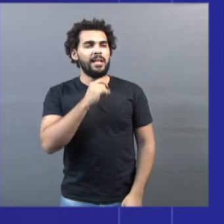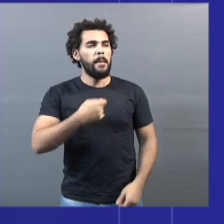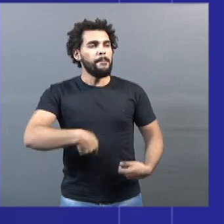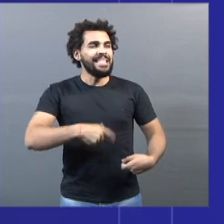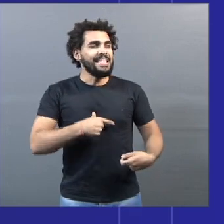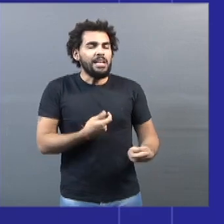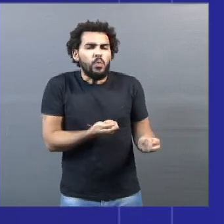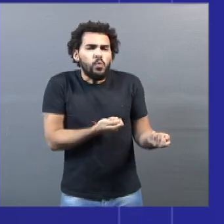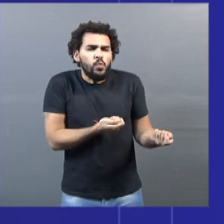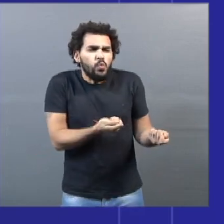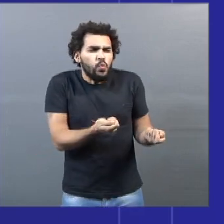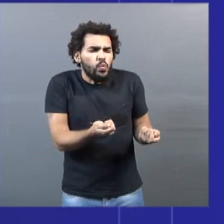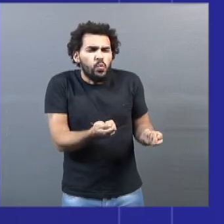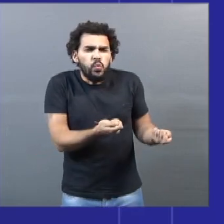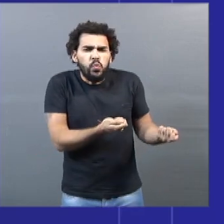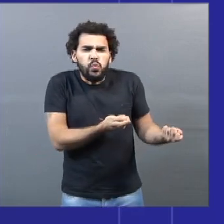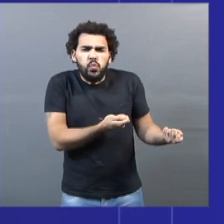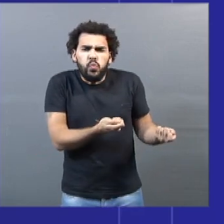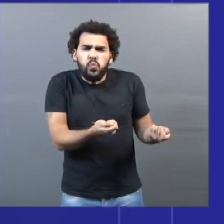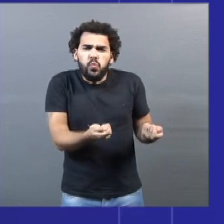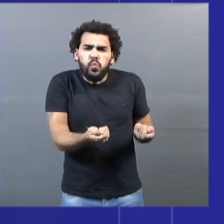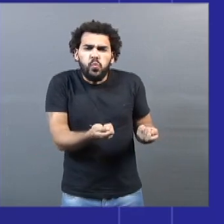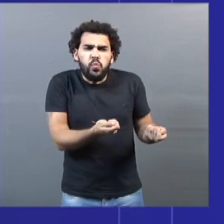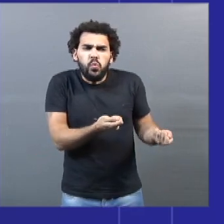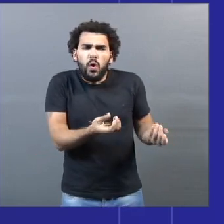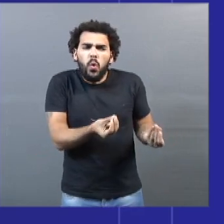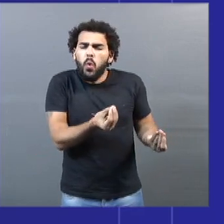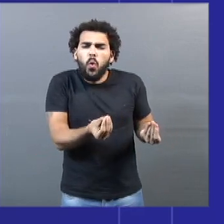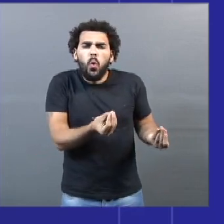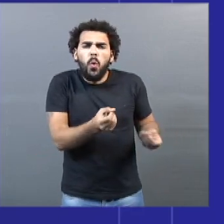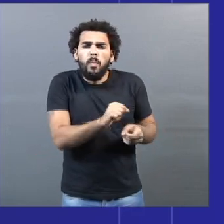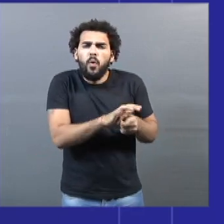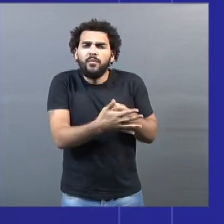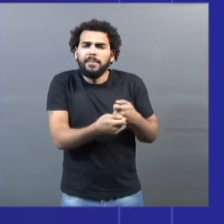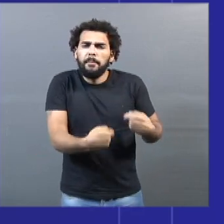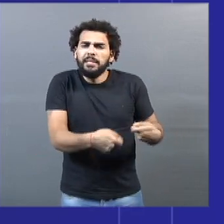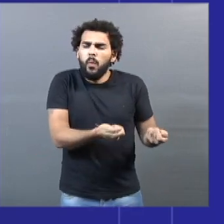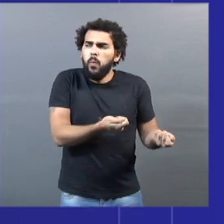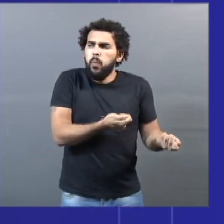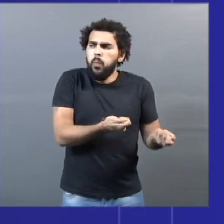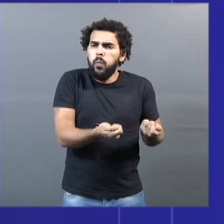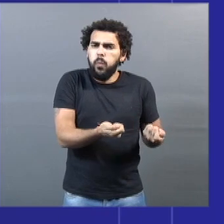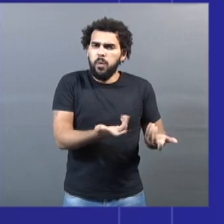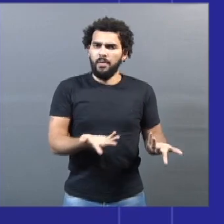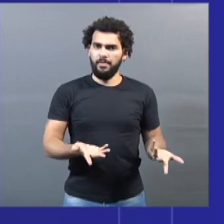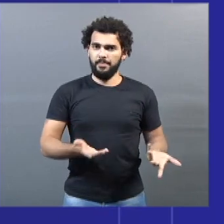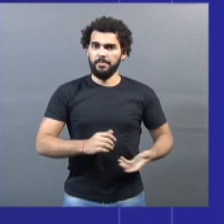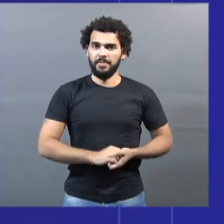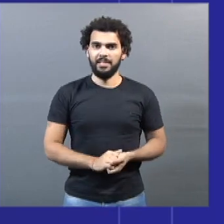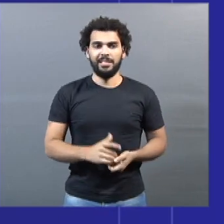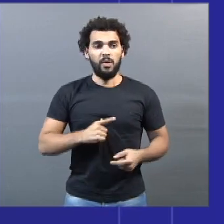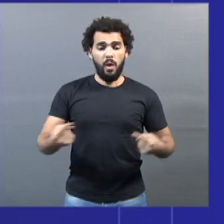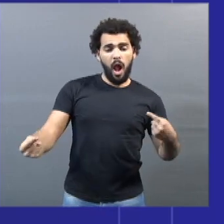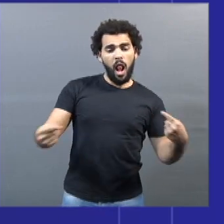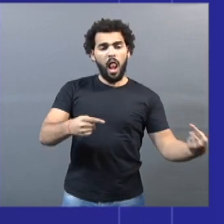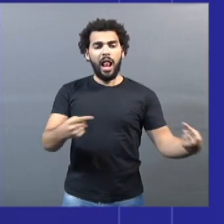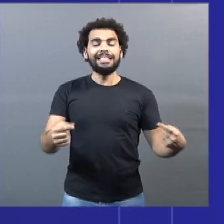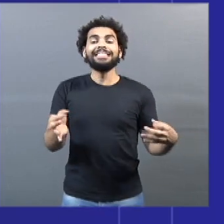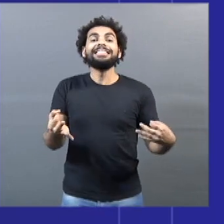da situação epidemiológica do Covid-19. Nesta disputa, nenhum dos dois tem razão.